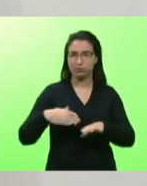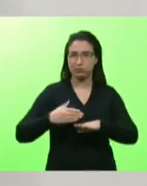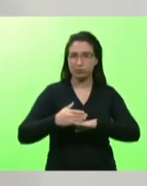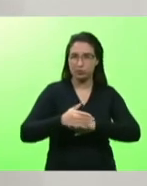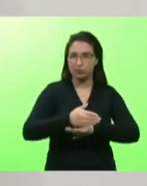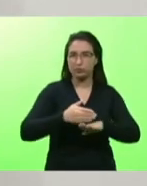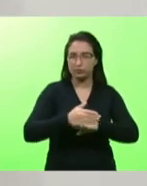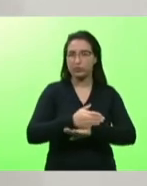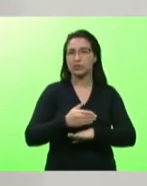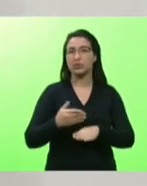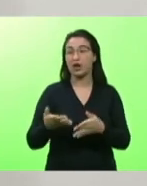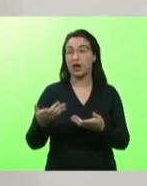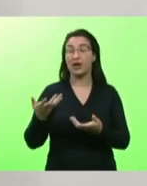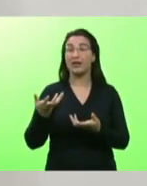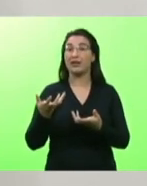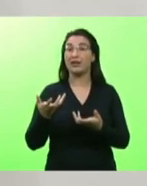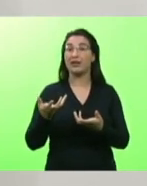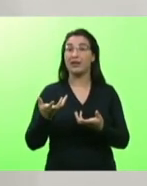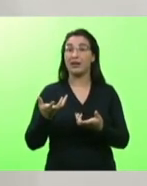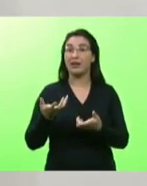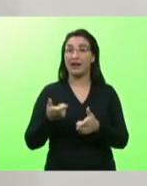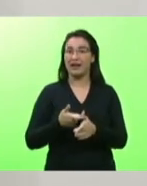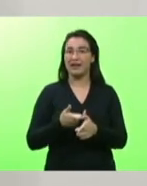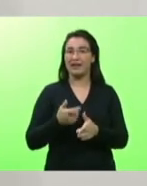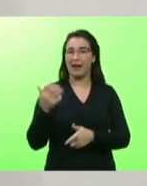aposentadoria do INSS é uma vergonha